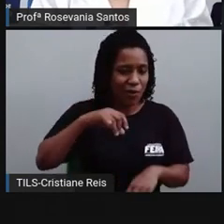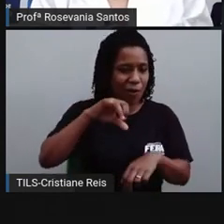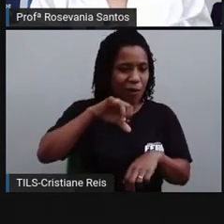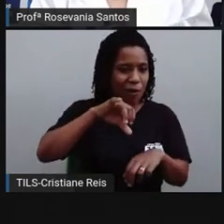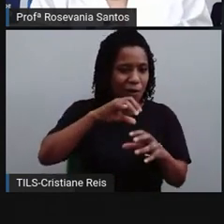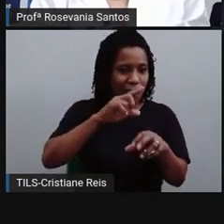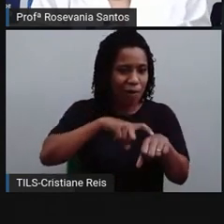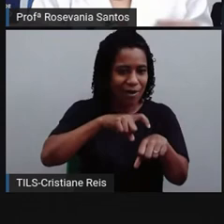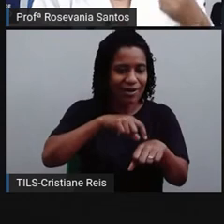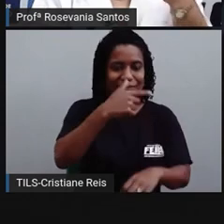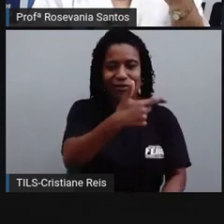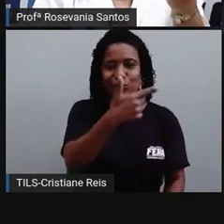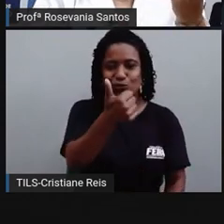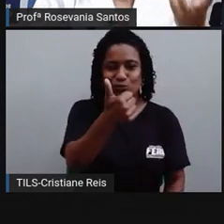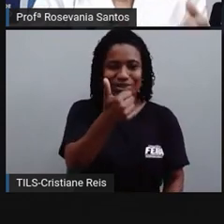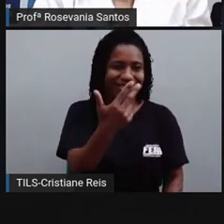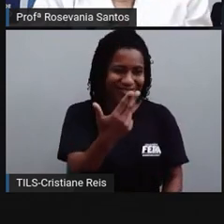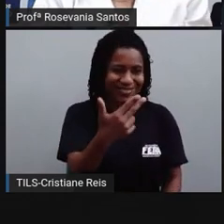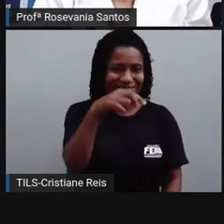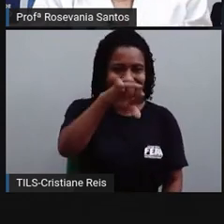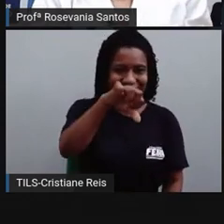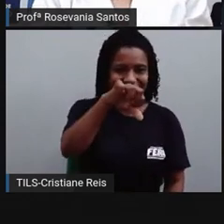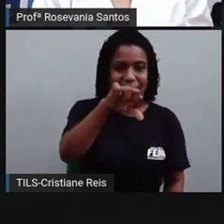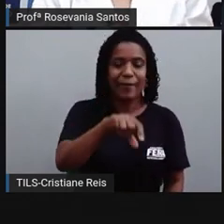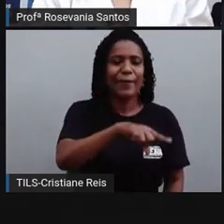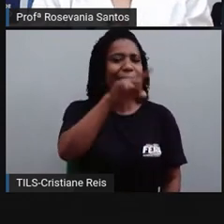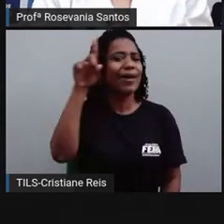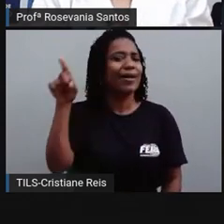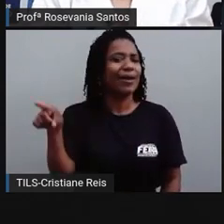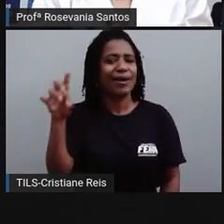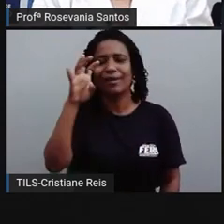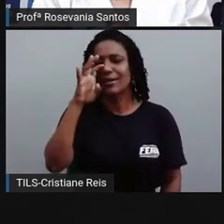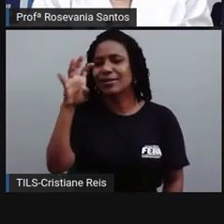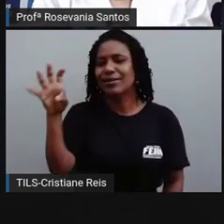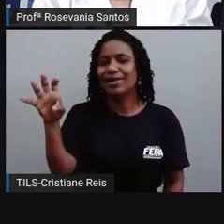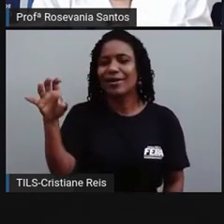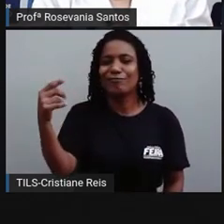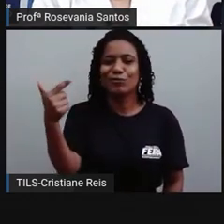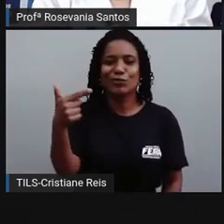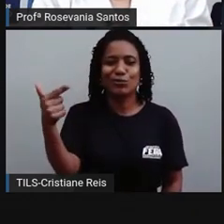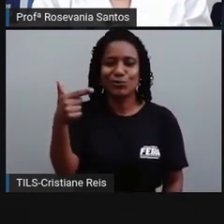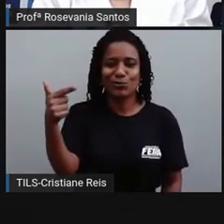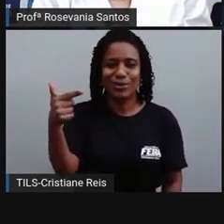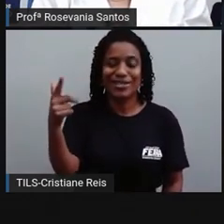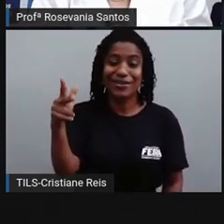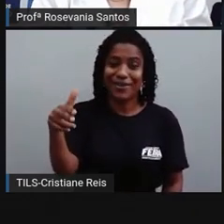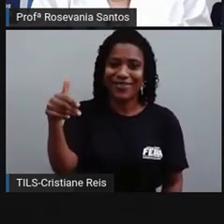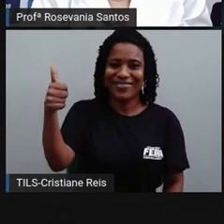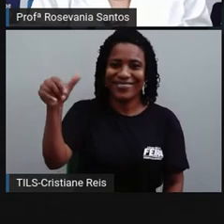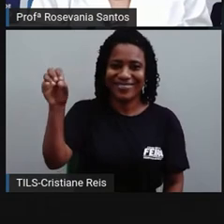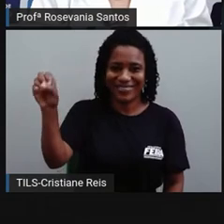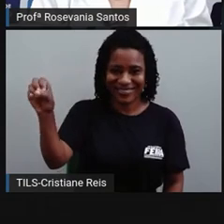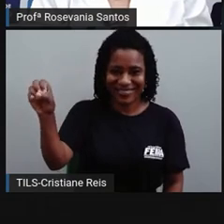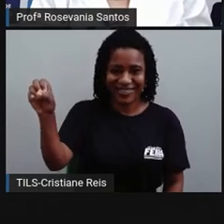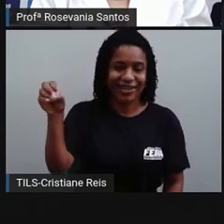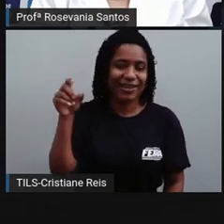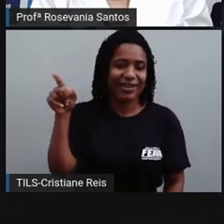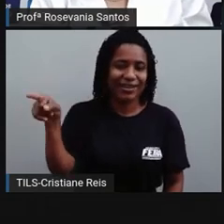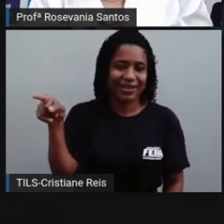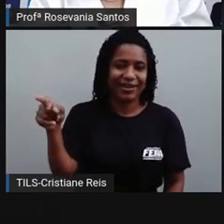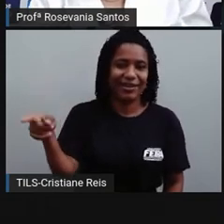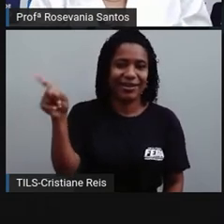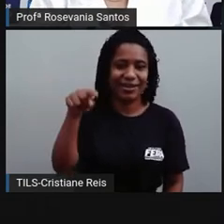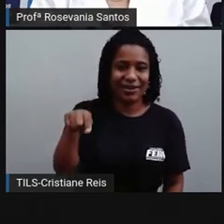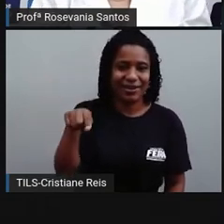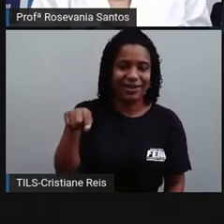pessoal aqui do primeiro fuso horário está assistindo às 22. A gente aqui, está vendo? 22, 21. Aqui já vai